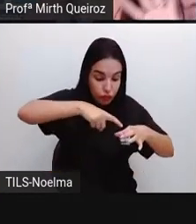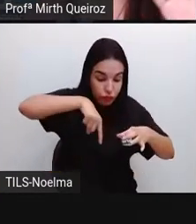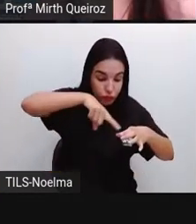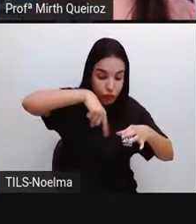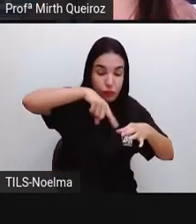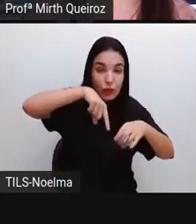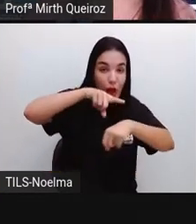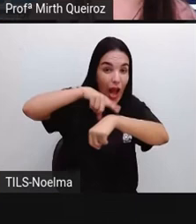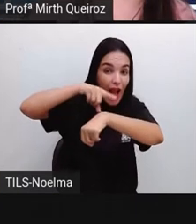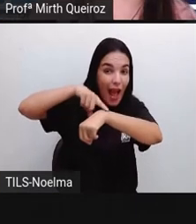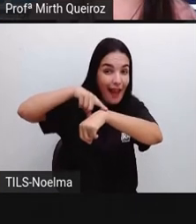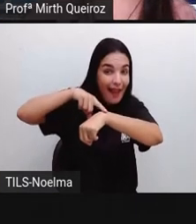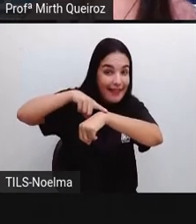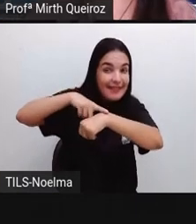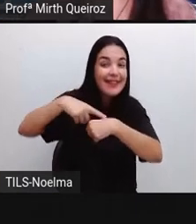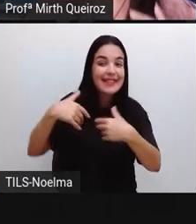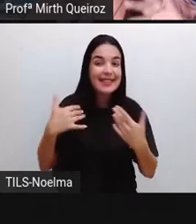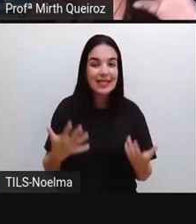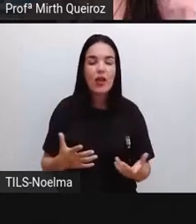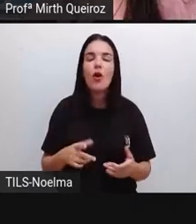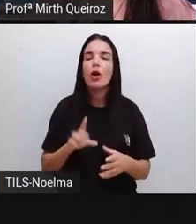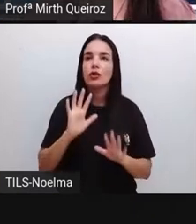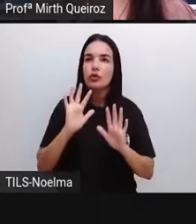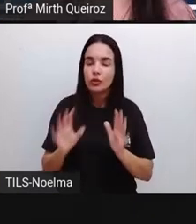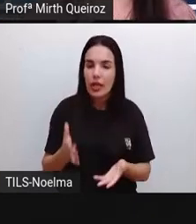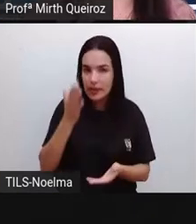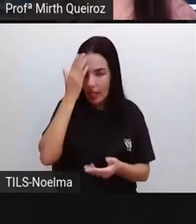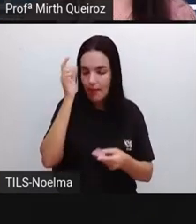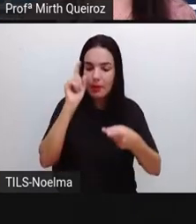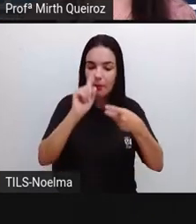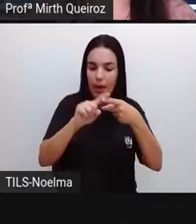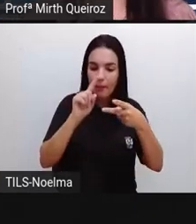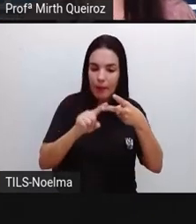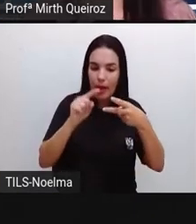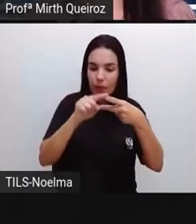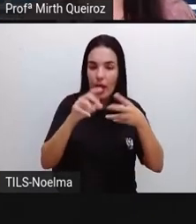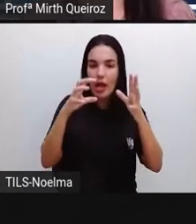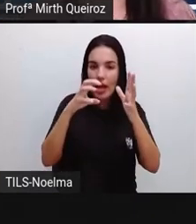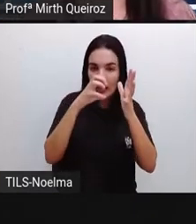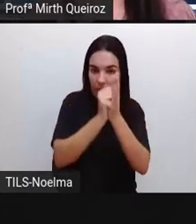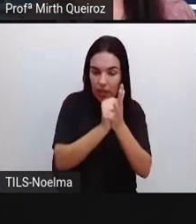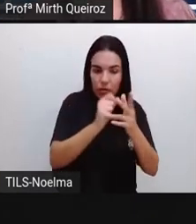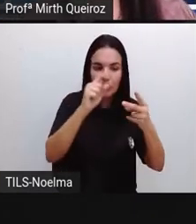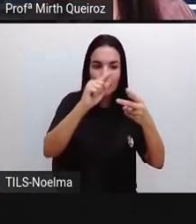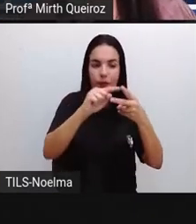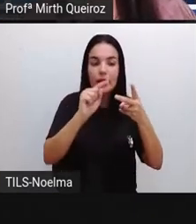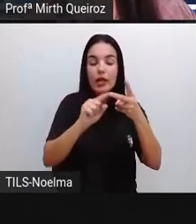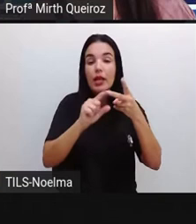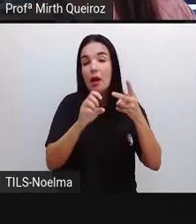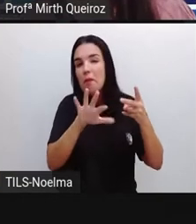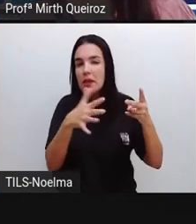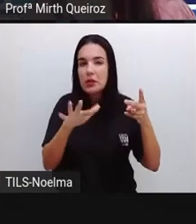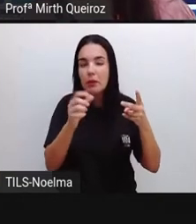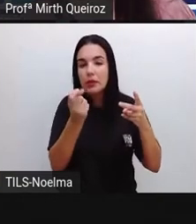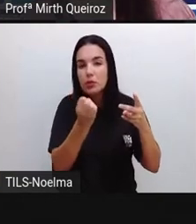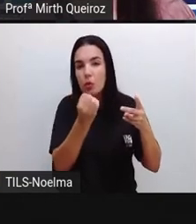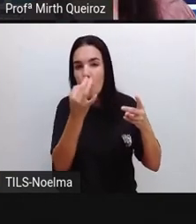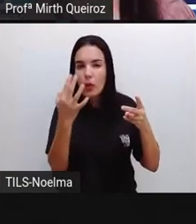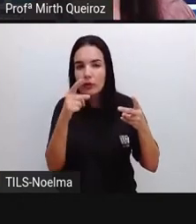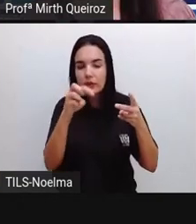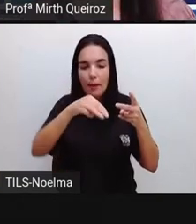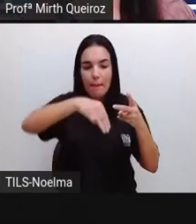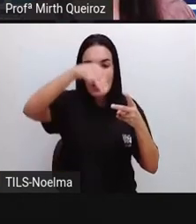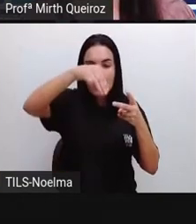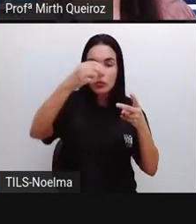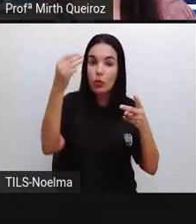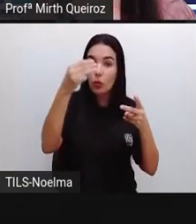da gente fazer o cadastro, além da gente ter essa faixa para ser calculado aí o valor da nossa conta